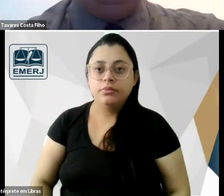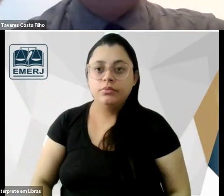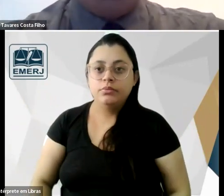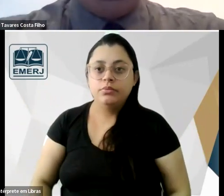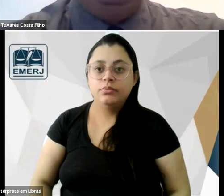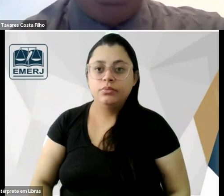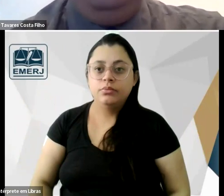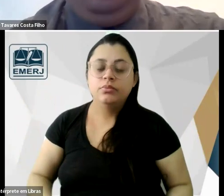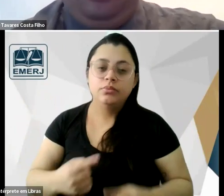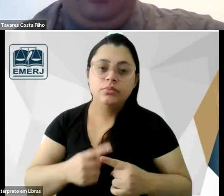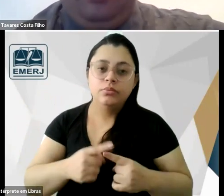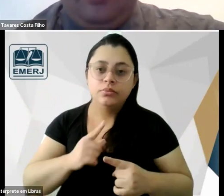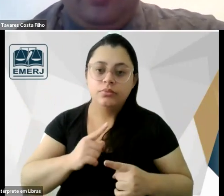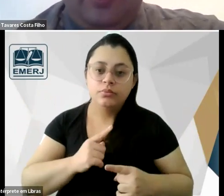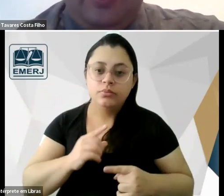vai ser igualdade na servidão